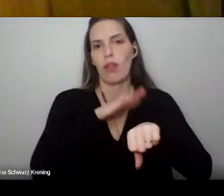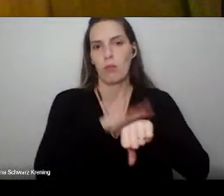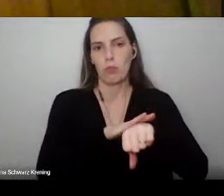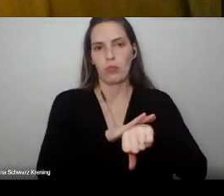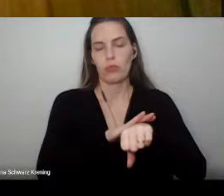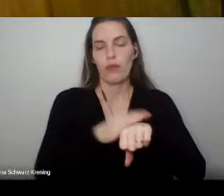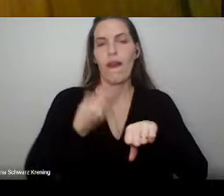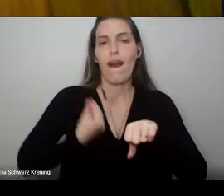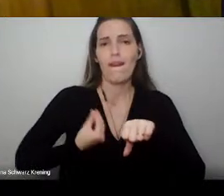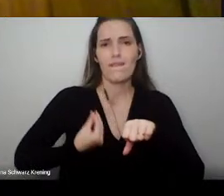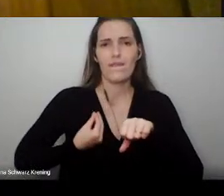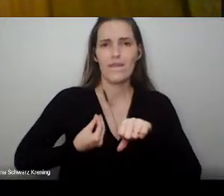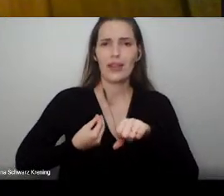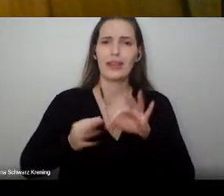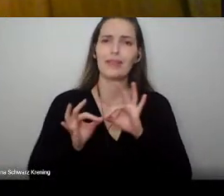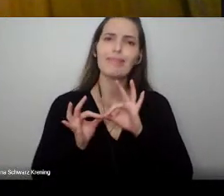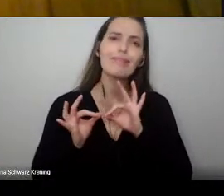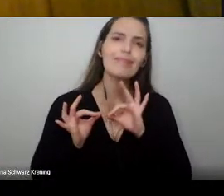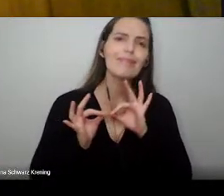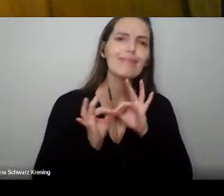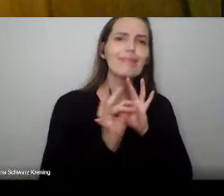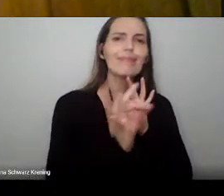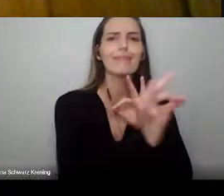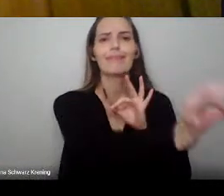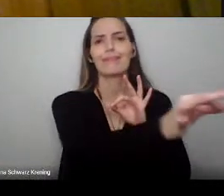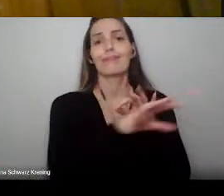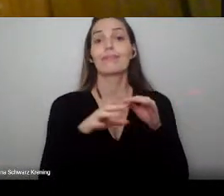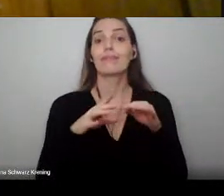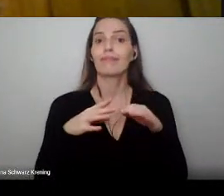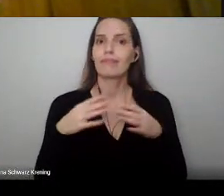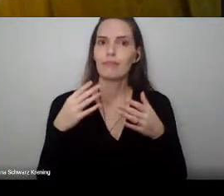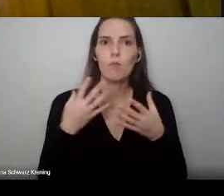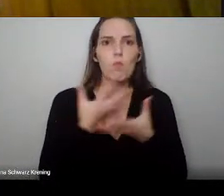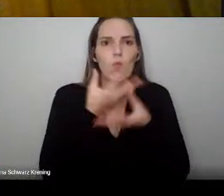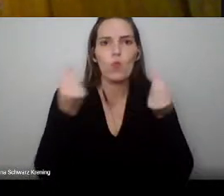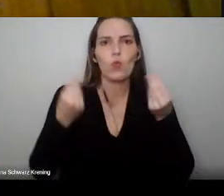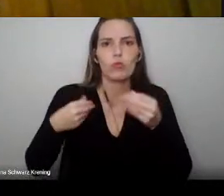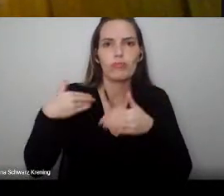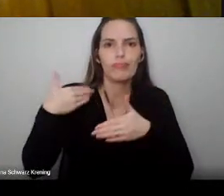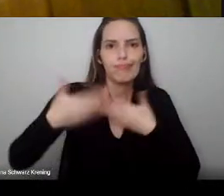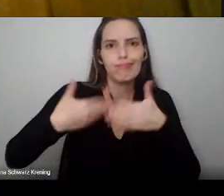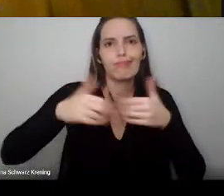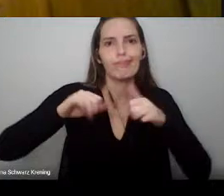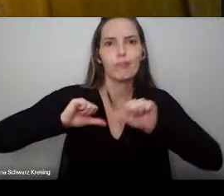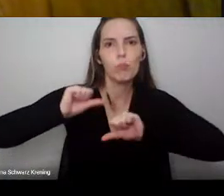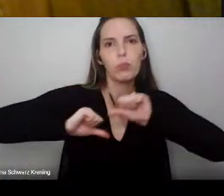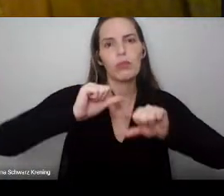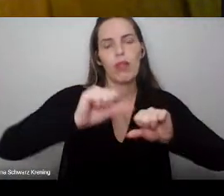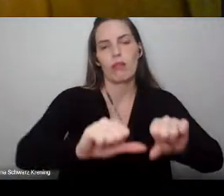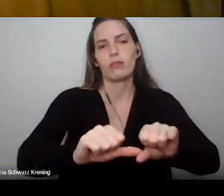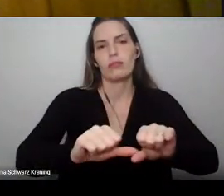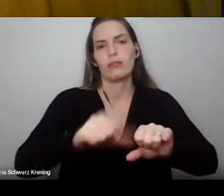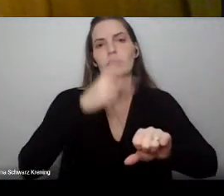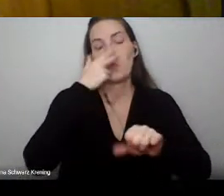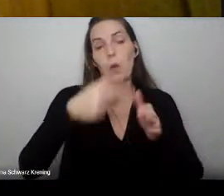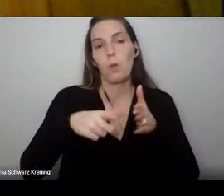coisa mudará, como a gente já está experimentando. E como bem falou o professor Rafael.